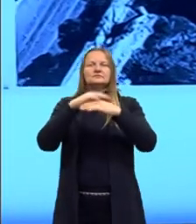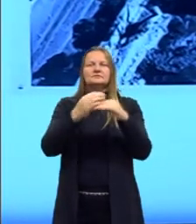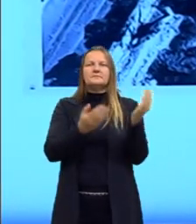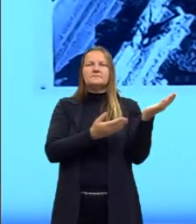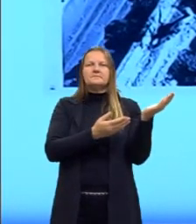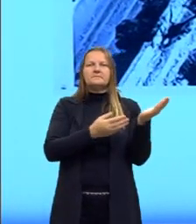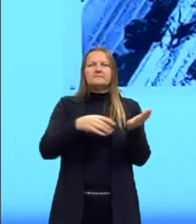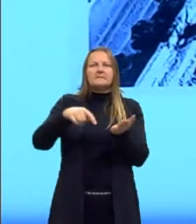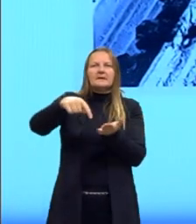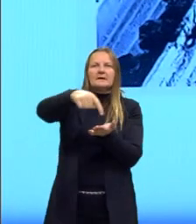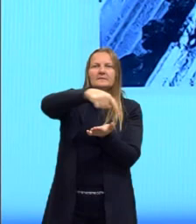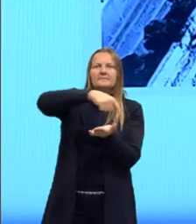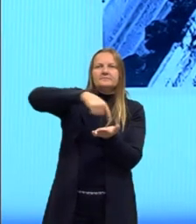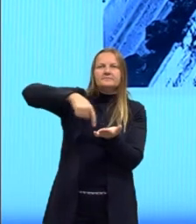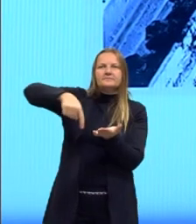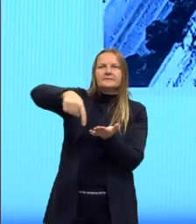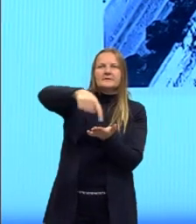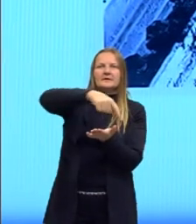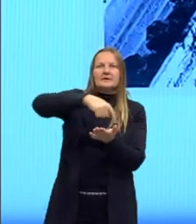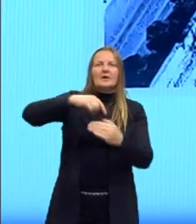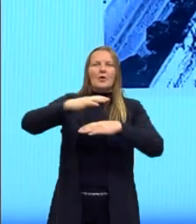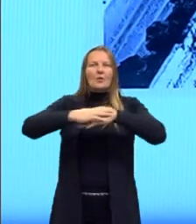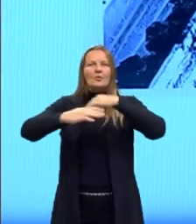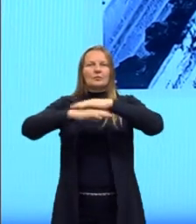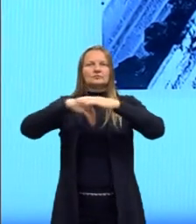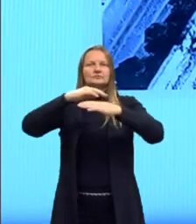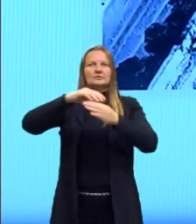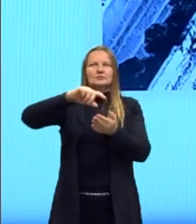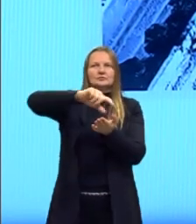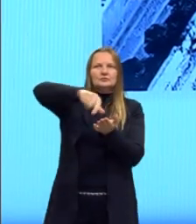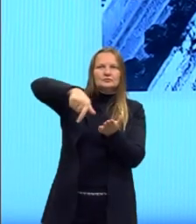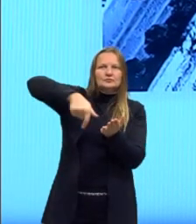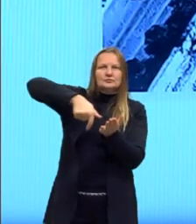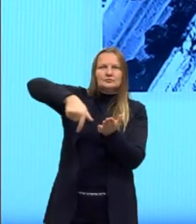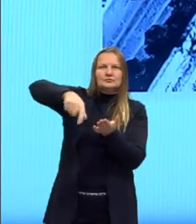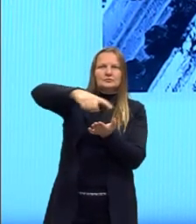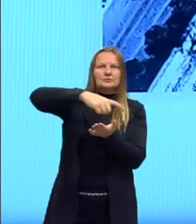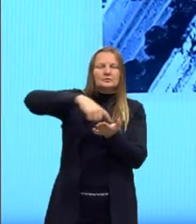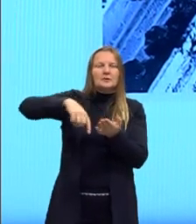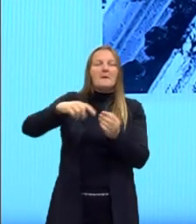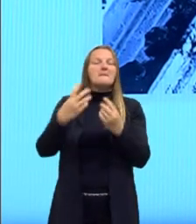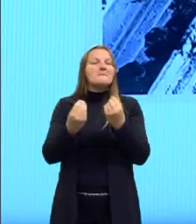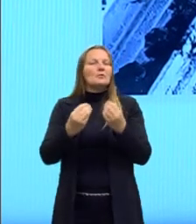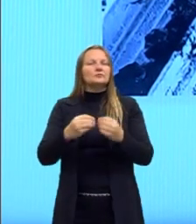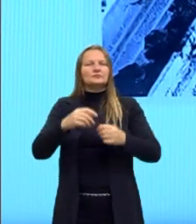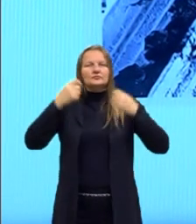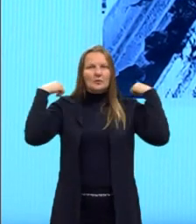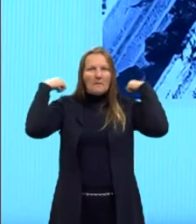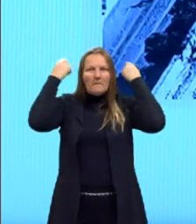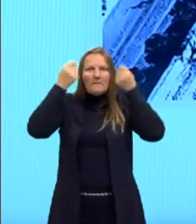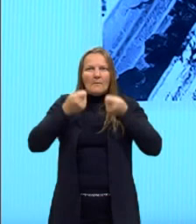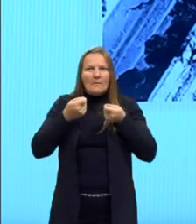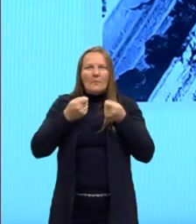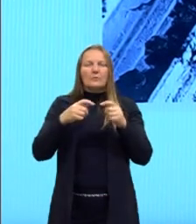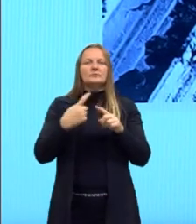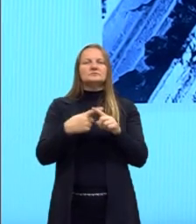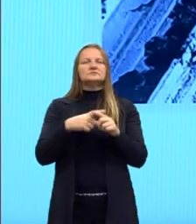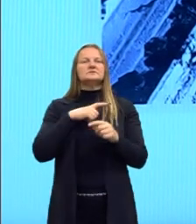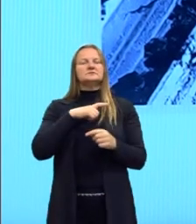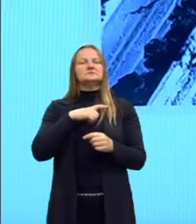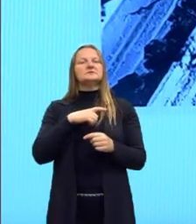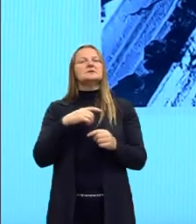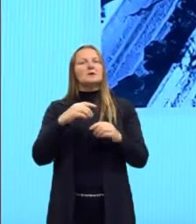circular. Como era a construção. Vocês vão observar que existem muitos mosteiros, muitos seminários, muitas construções